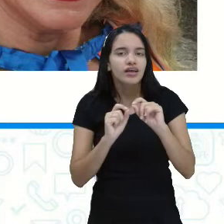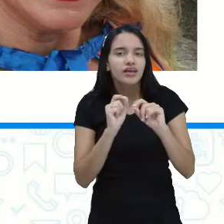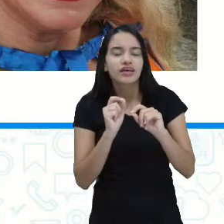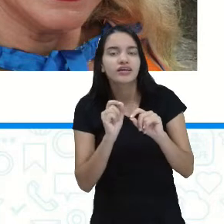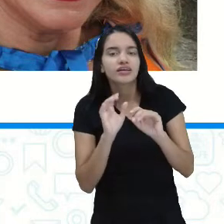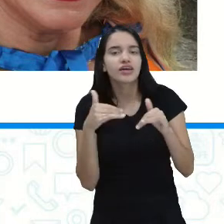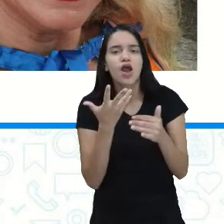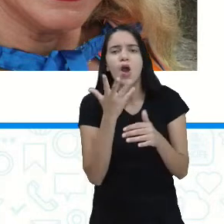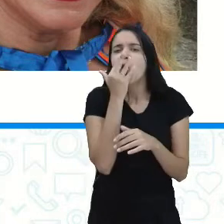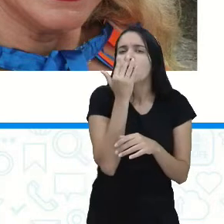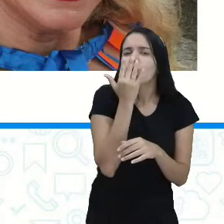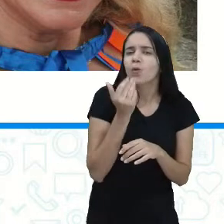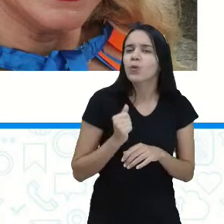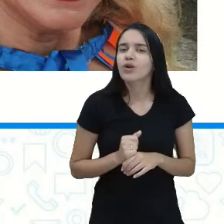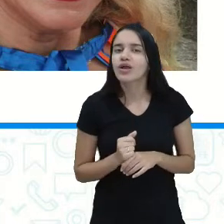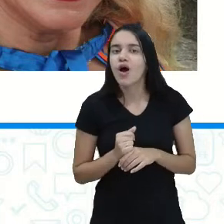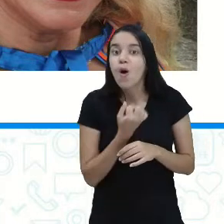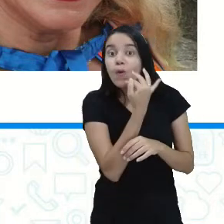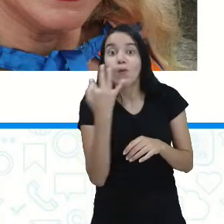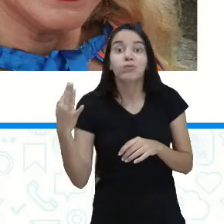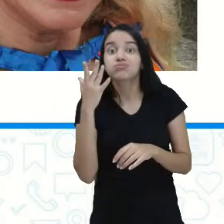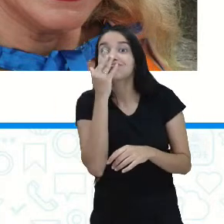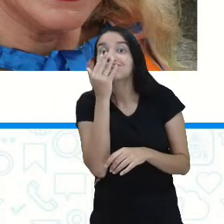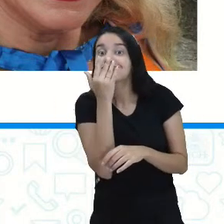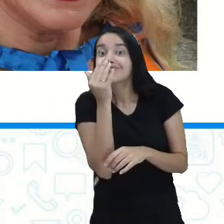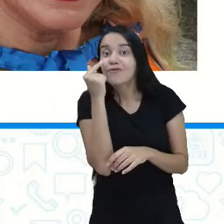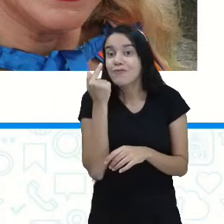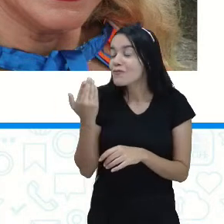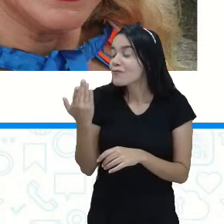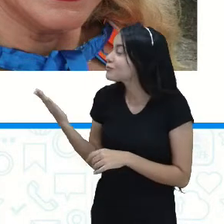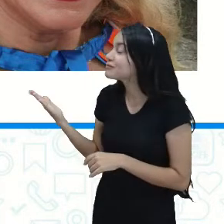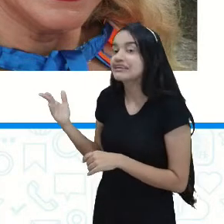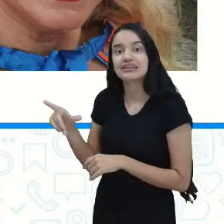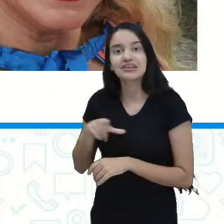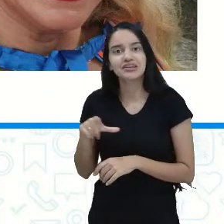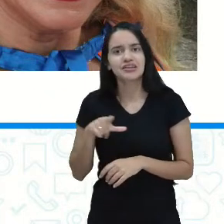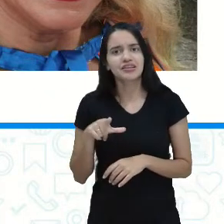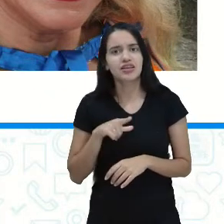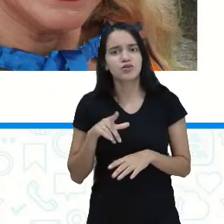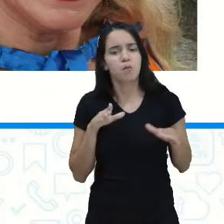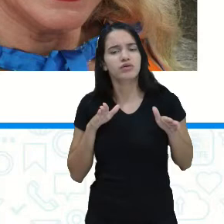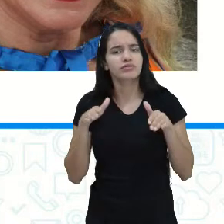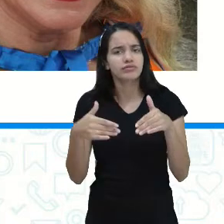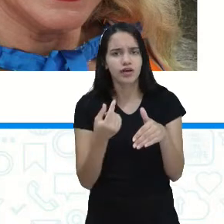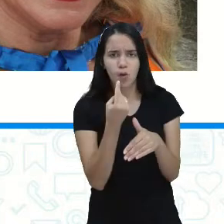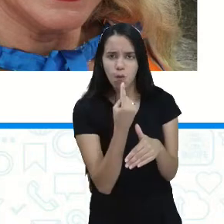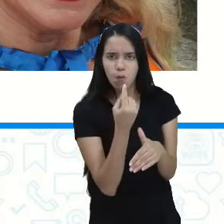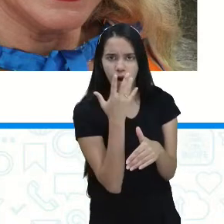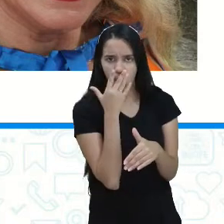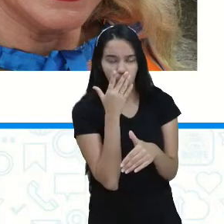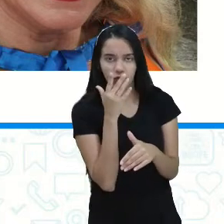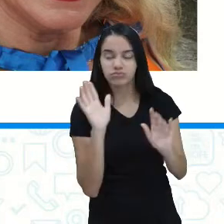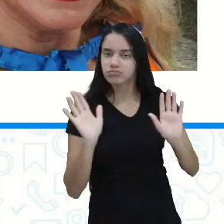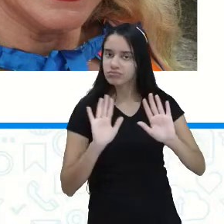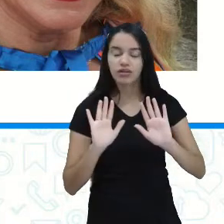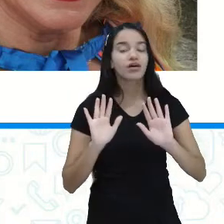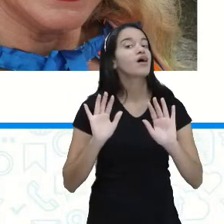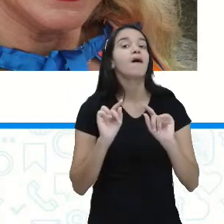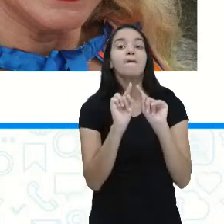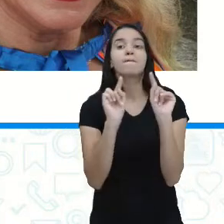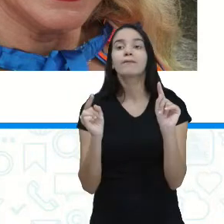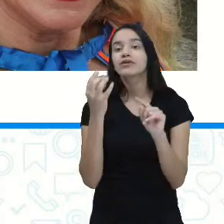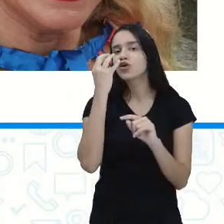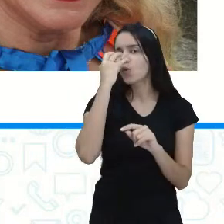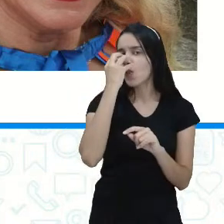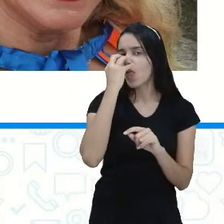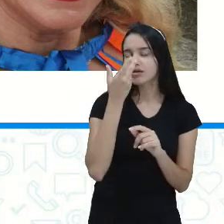Sim. Olha quantas cores esses palhaços têm. A gente não pode especificar apenas uma cor aí. Mas a gente pode falar do